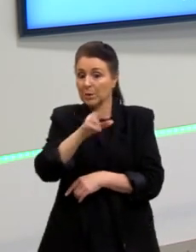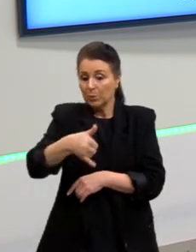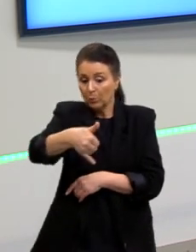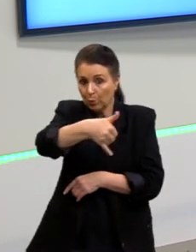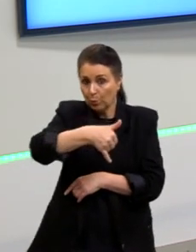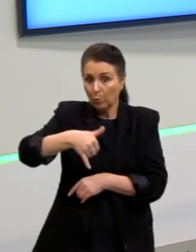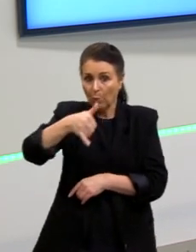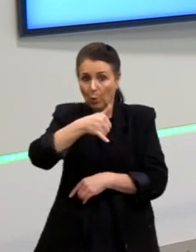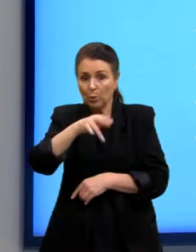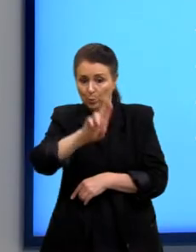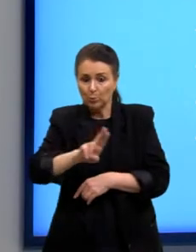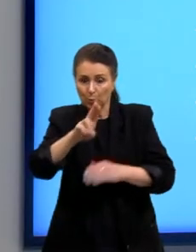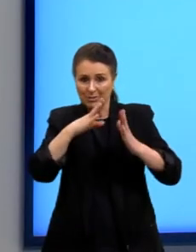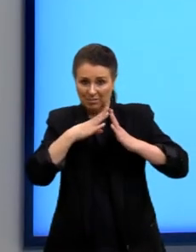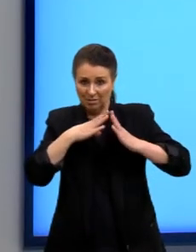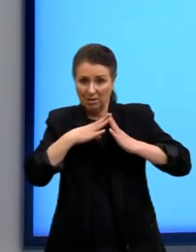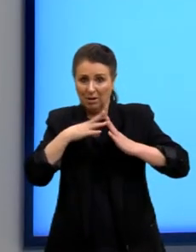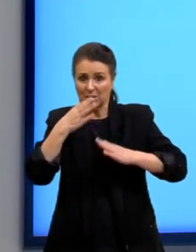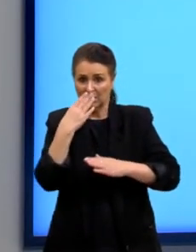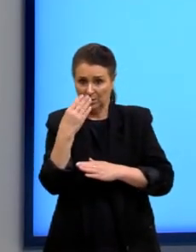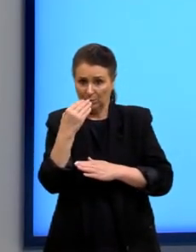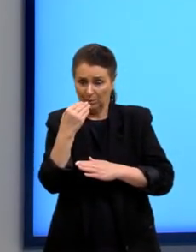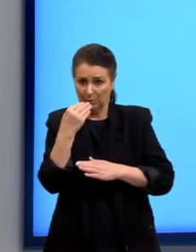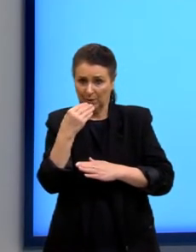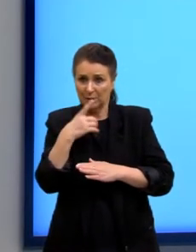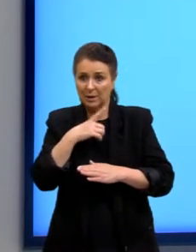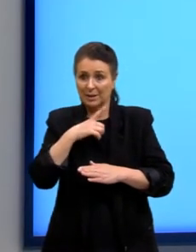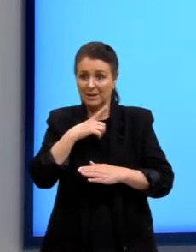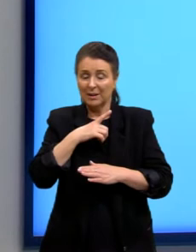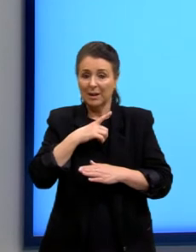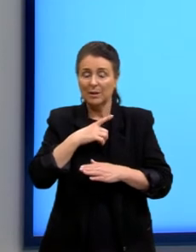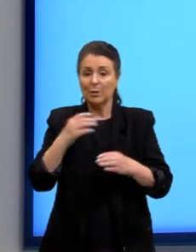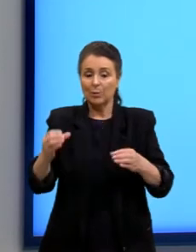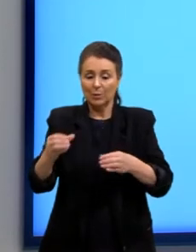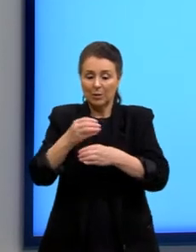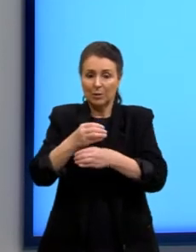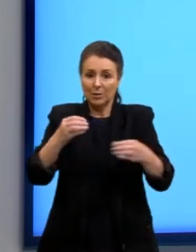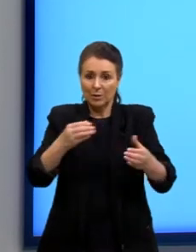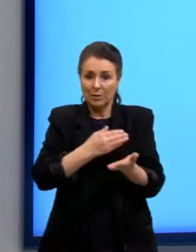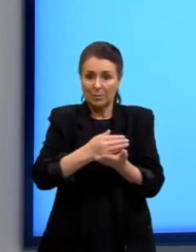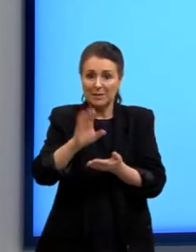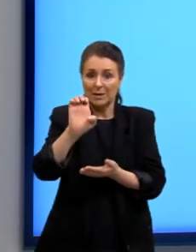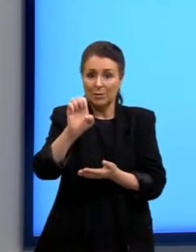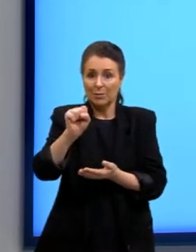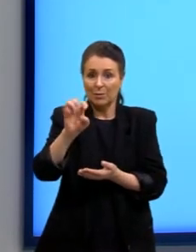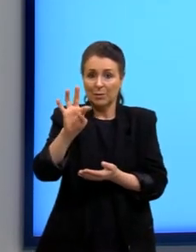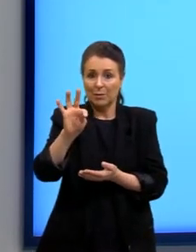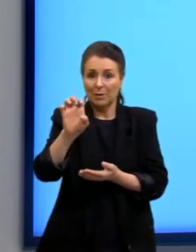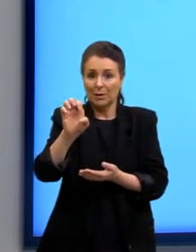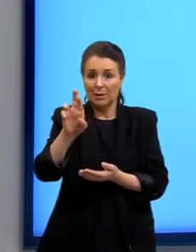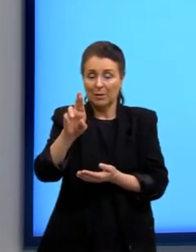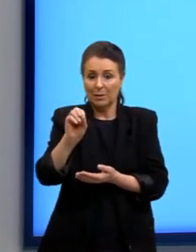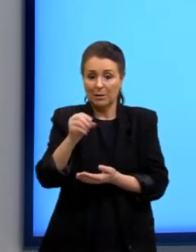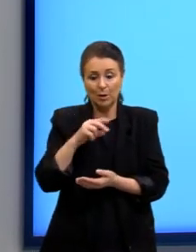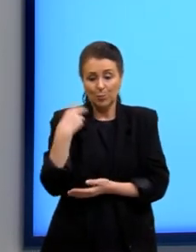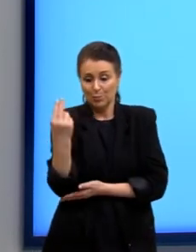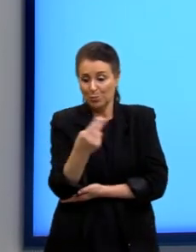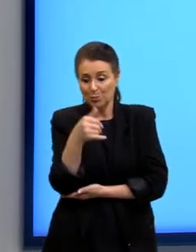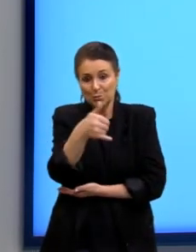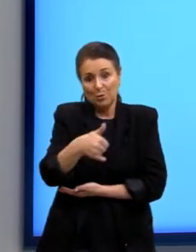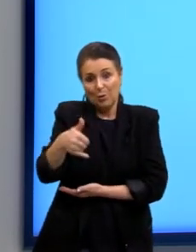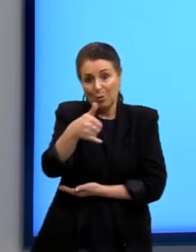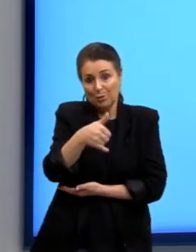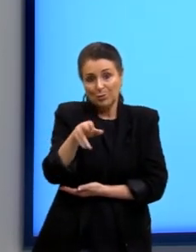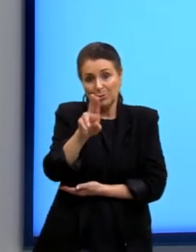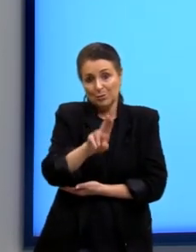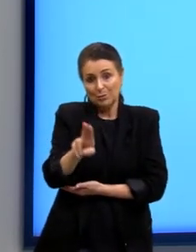tem que ser a transesterificação, porque ela tem como reagente de partida o éster, que é o nosso óleo, os nossos óleos que nós utilizamos